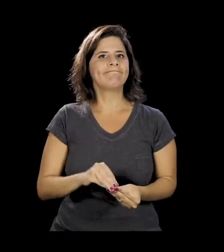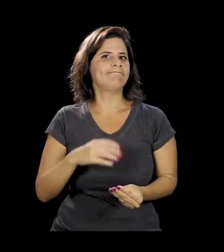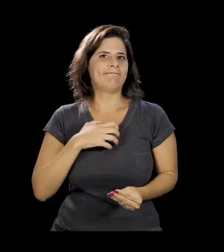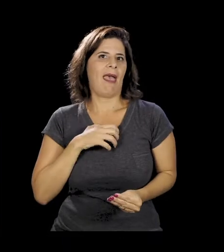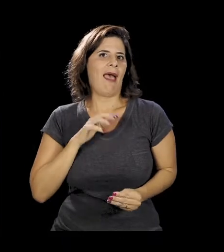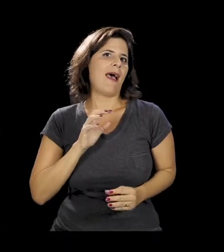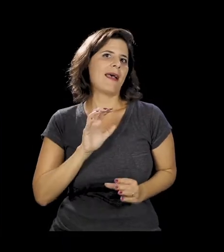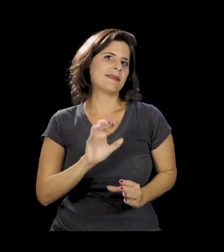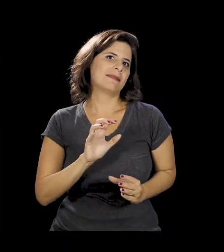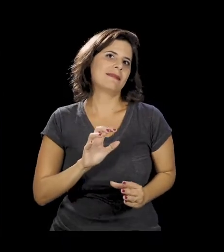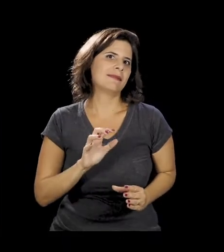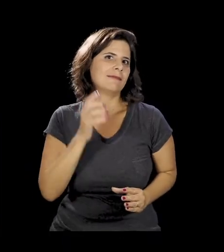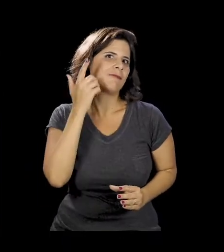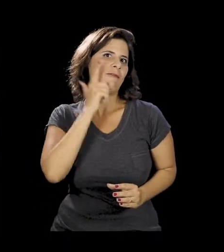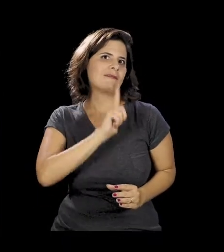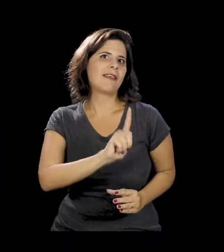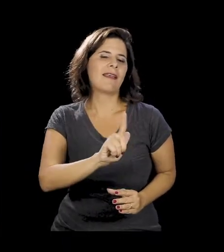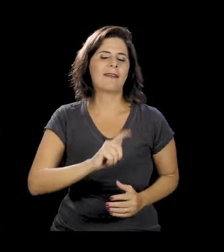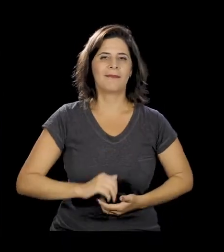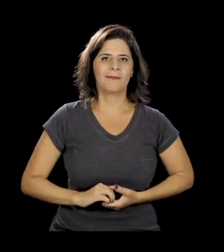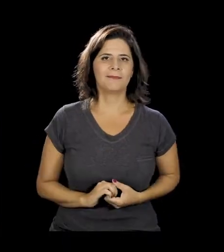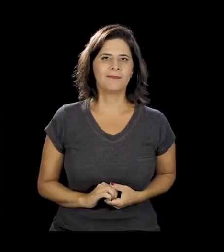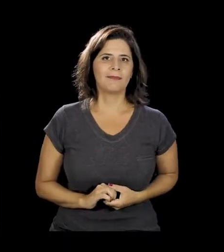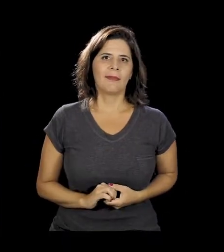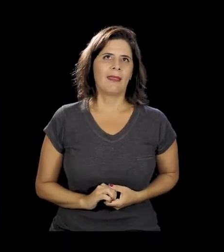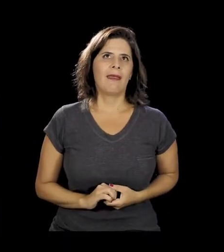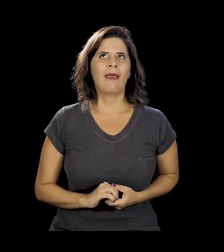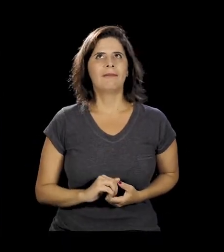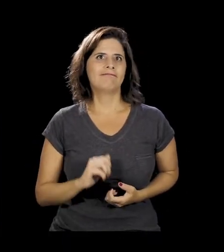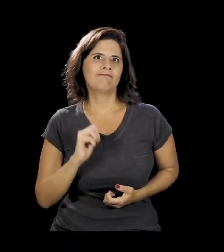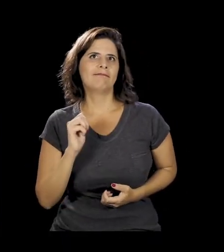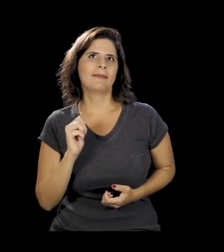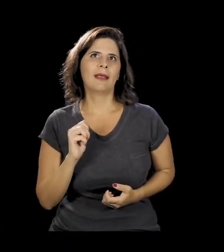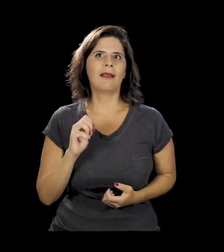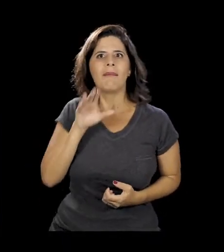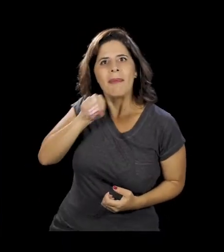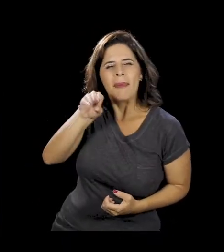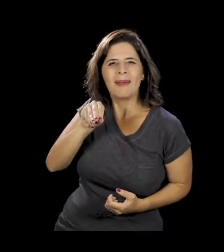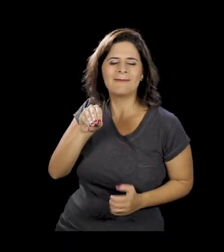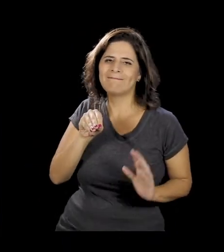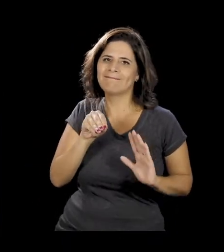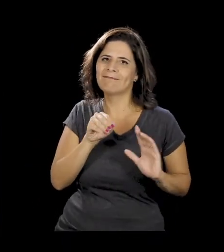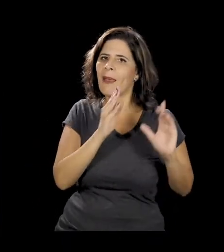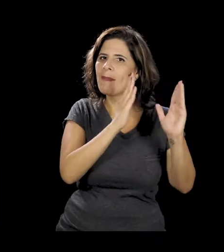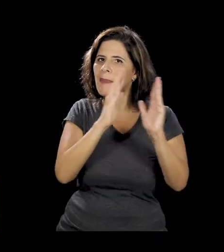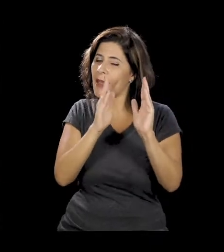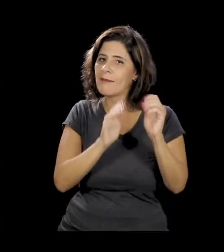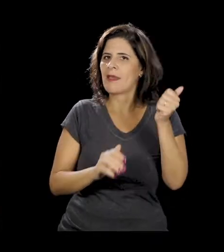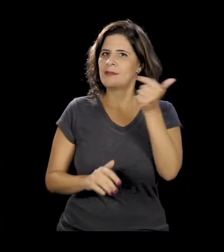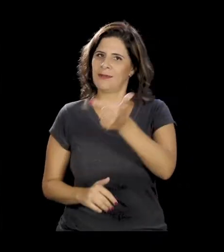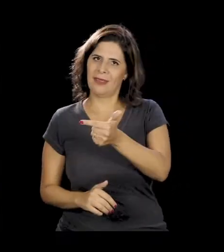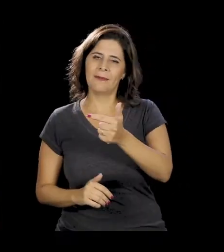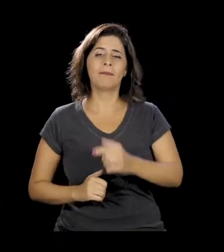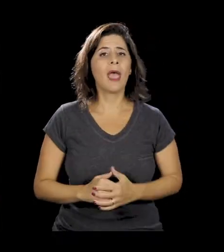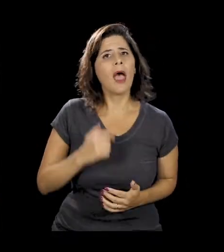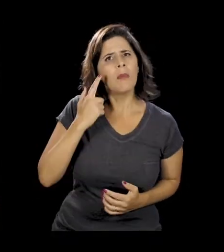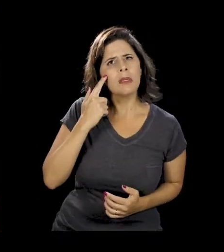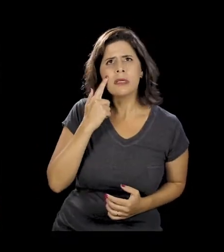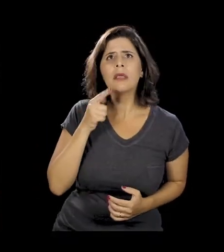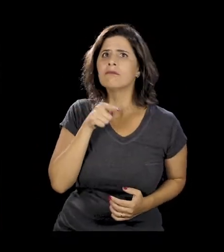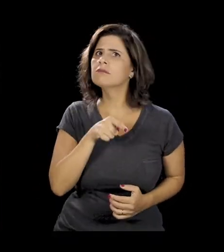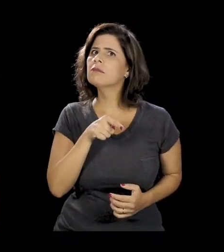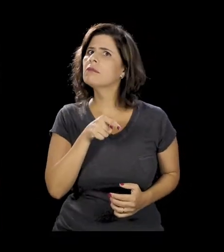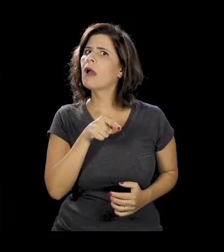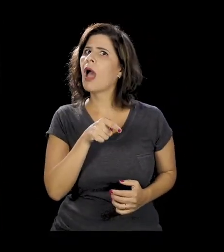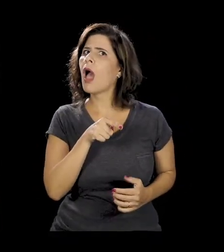conseguia compreender e aprender as coisas e tal. Muito mais do que pelas orientações verbais, né? Então eu falei, poxa, eu acho que essa pode ser